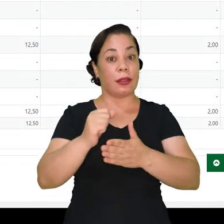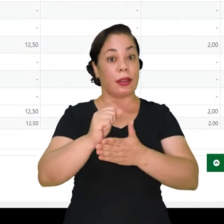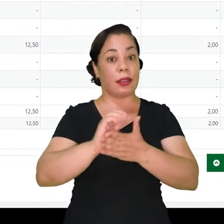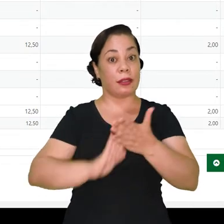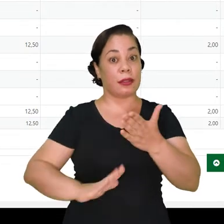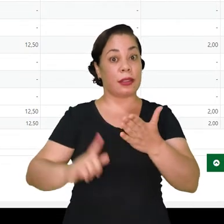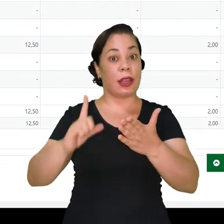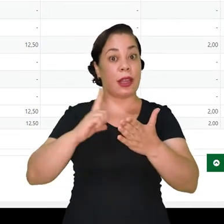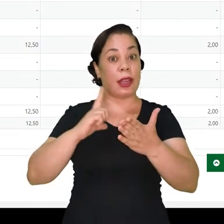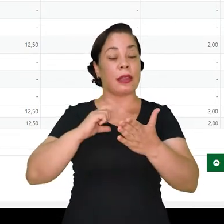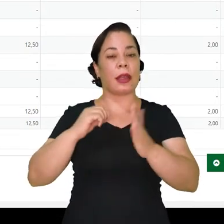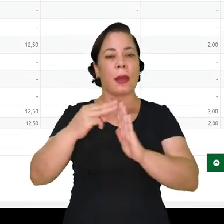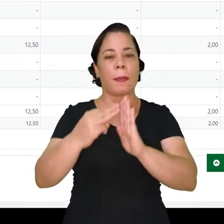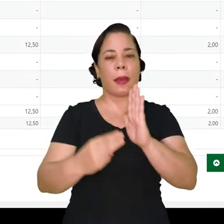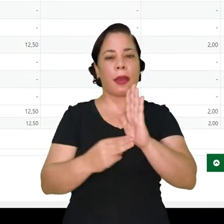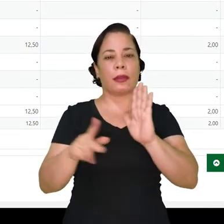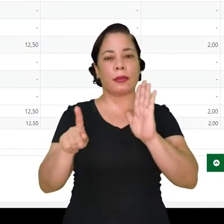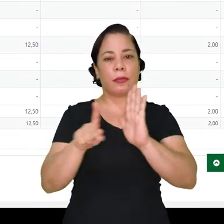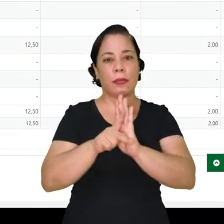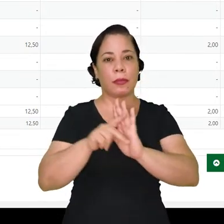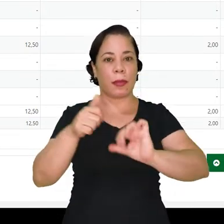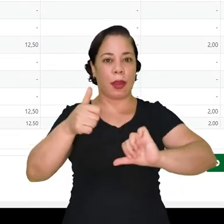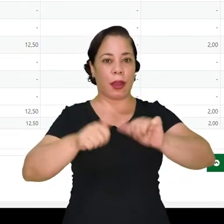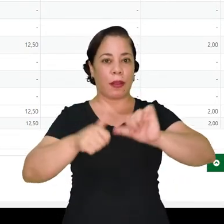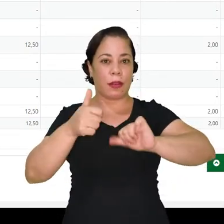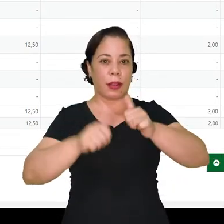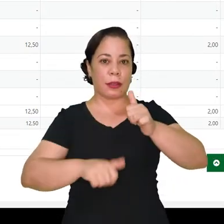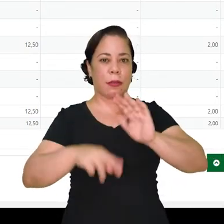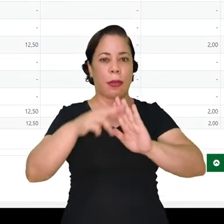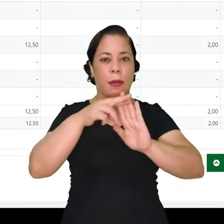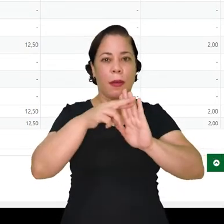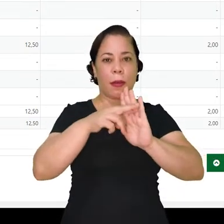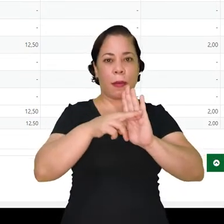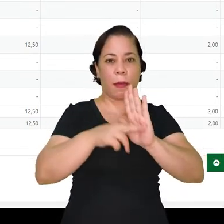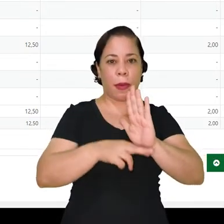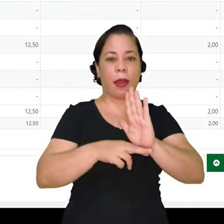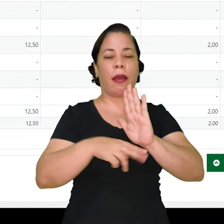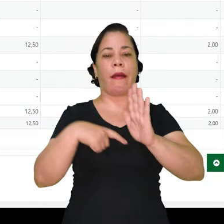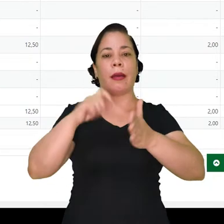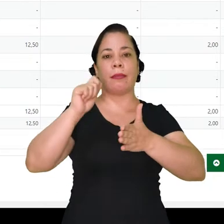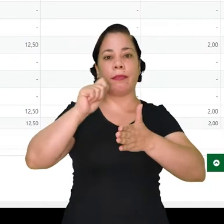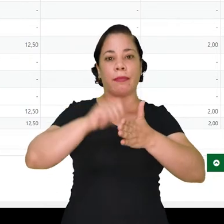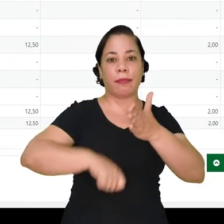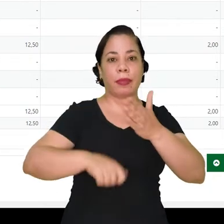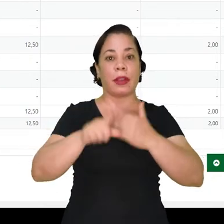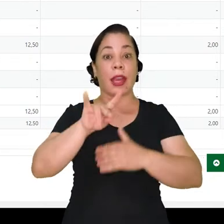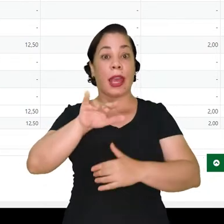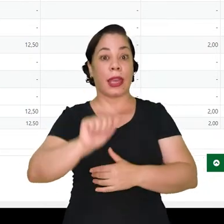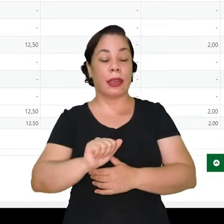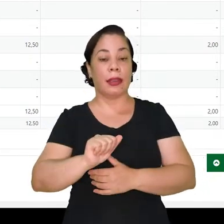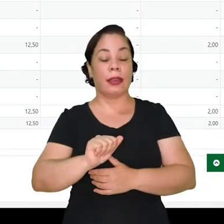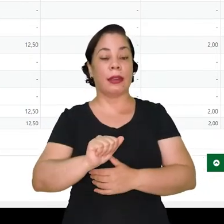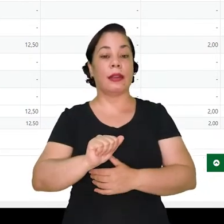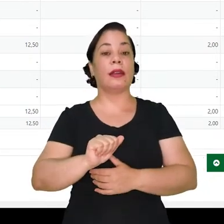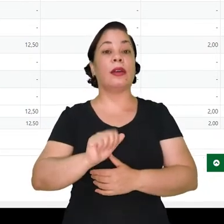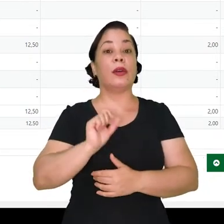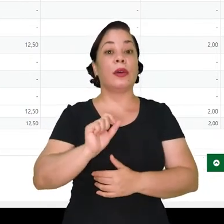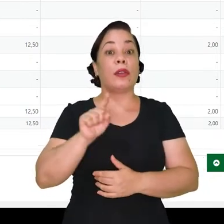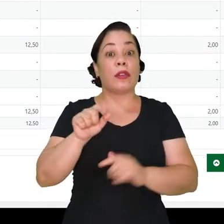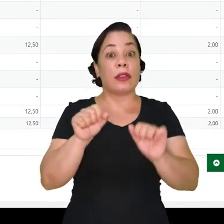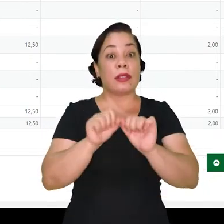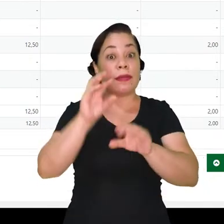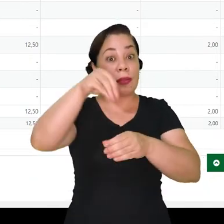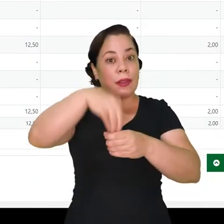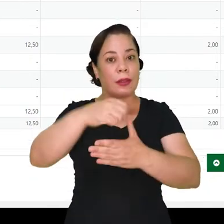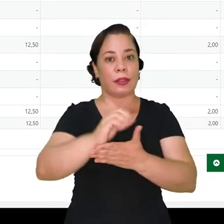atividades possuem um método específico de avaliação, com critérios, com rubrica, com guia, o ideal é que você faça